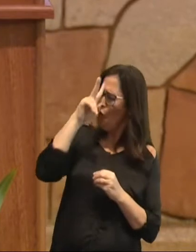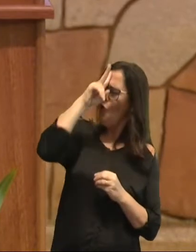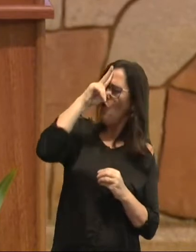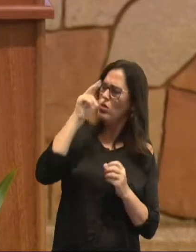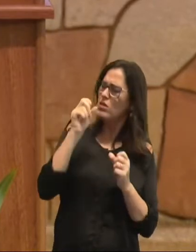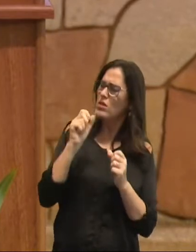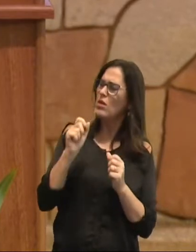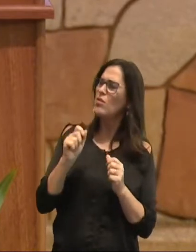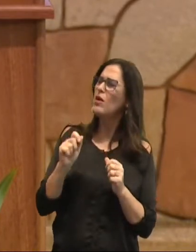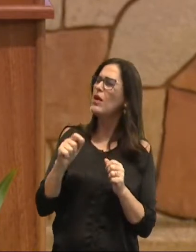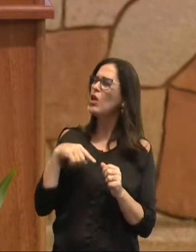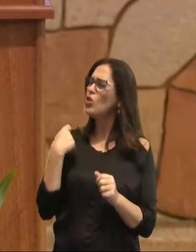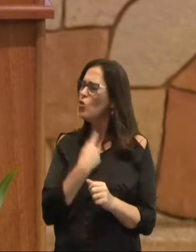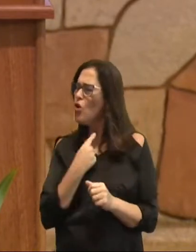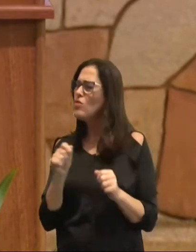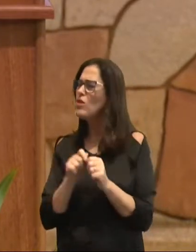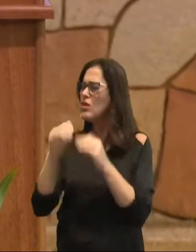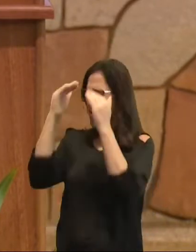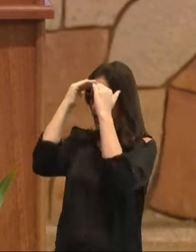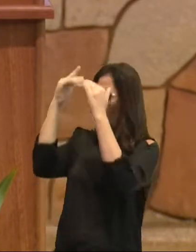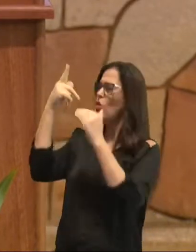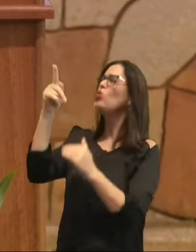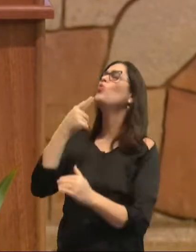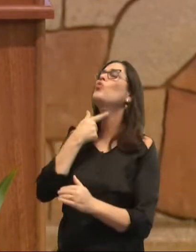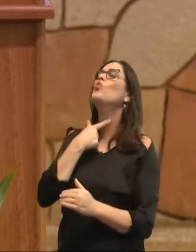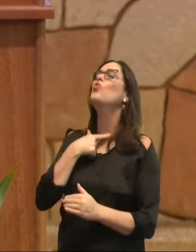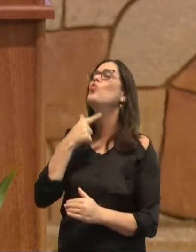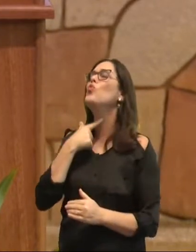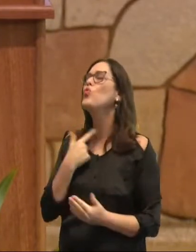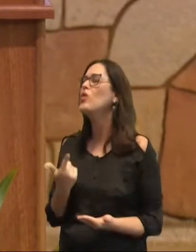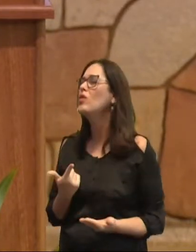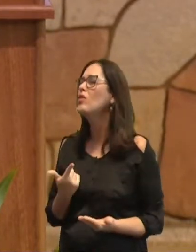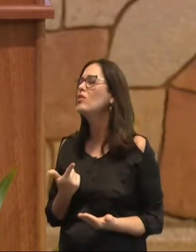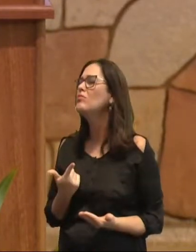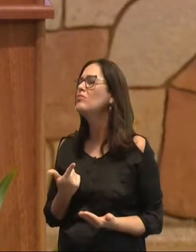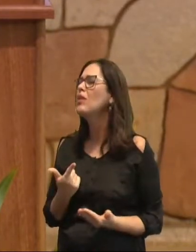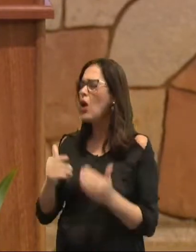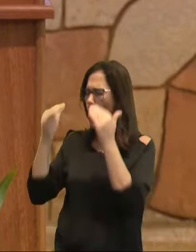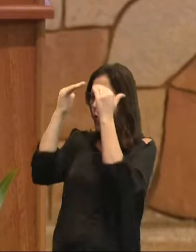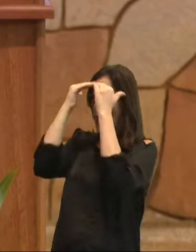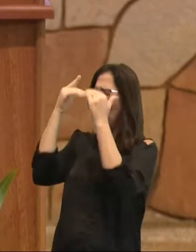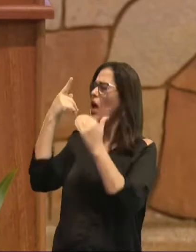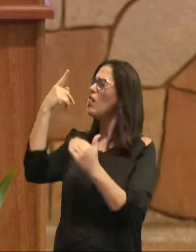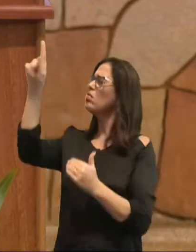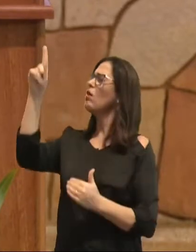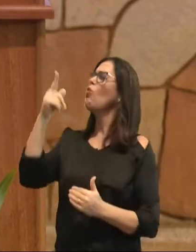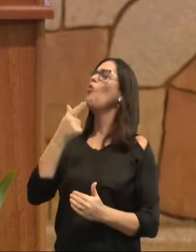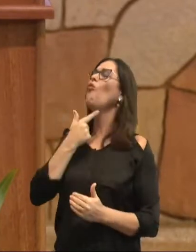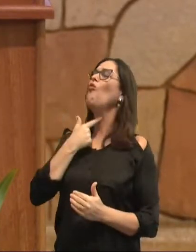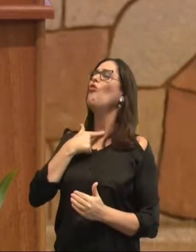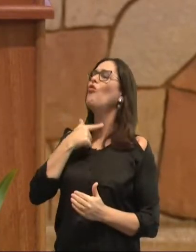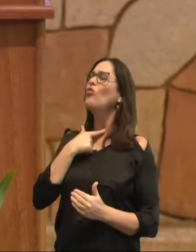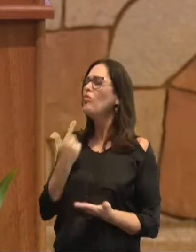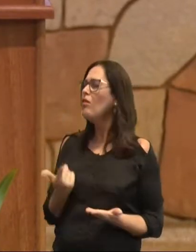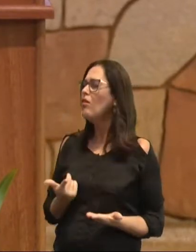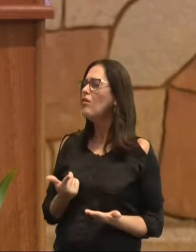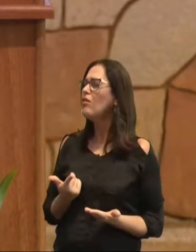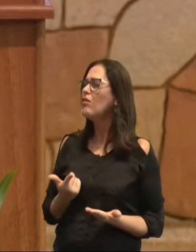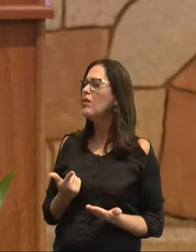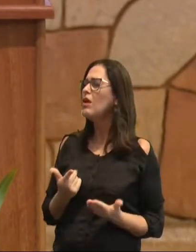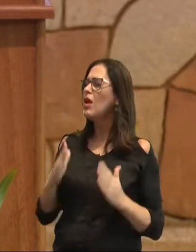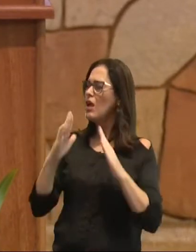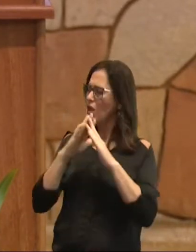façamos a Tua vontade. Cumpramos aquilo que Tu queres de nós, ó Deus. E sejamos a